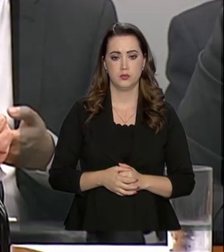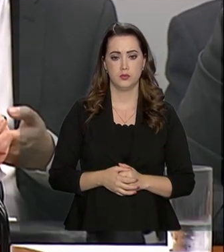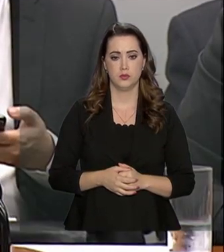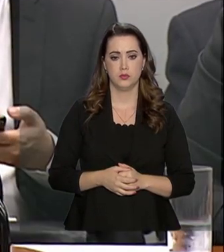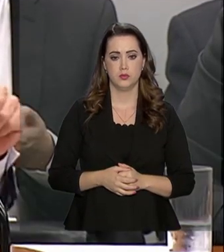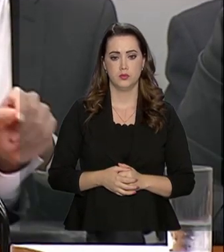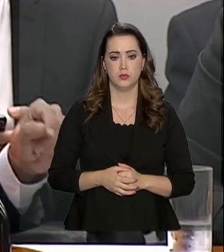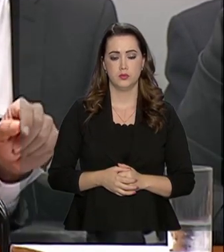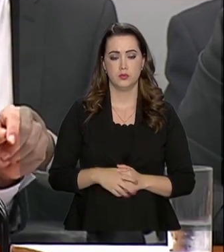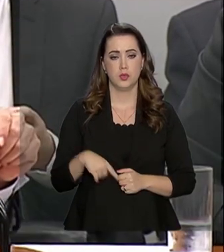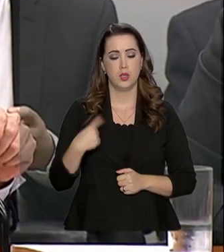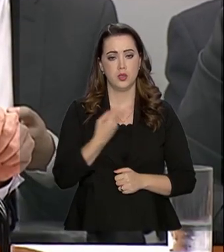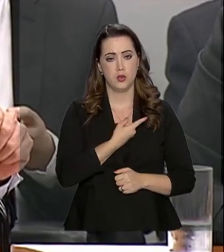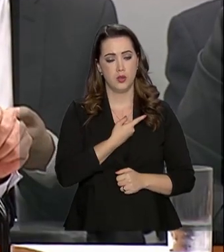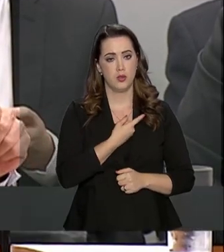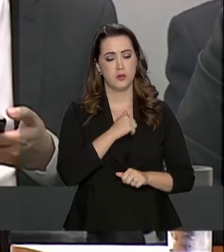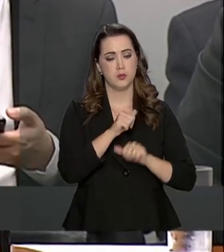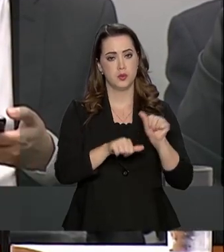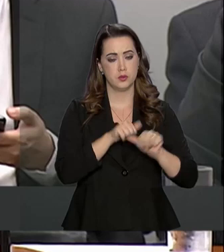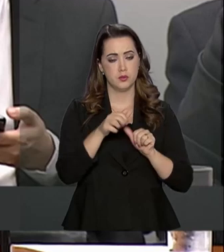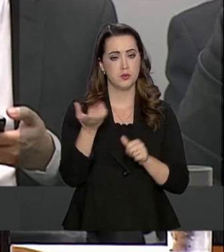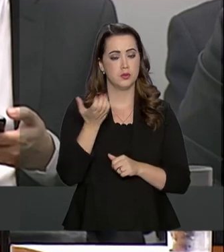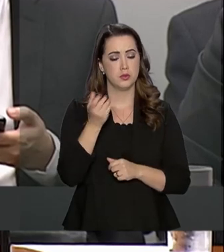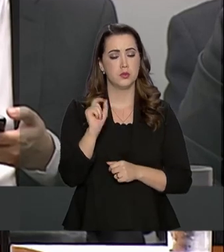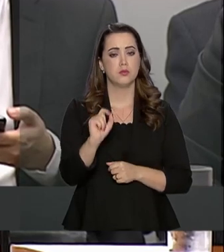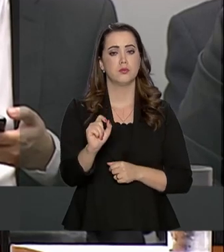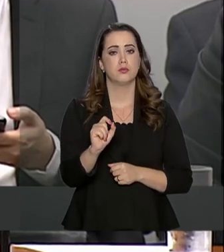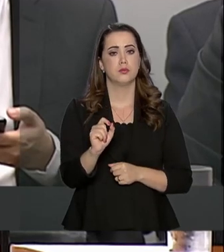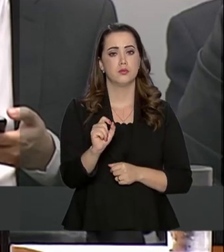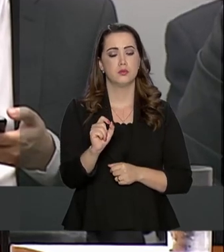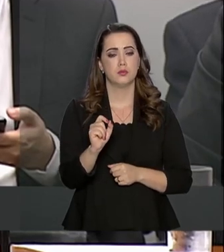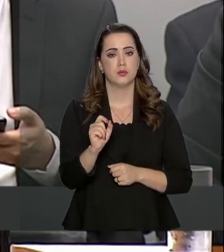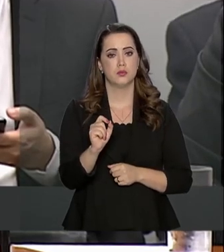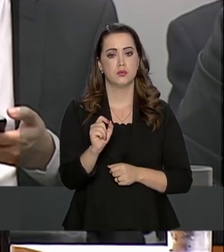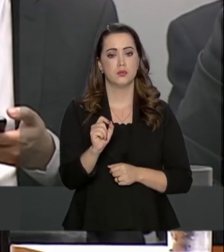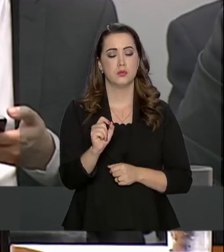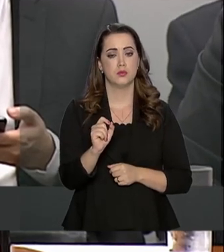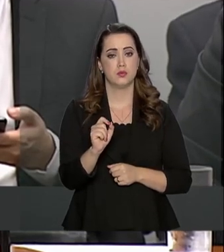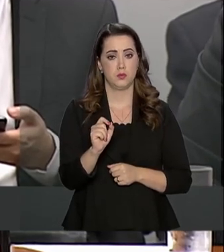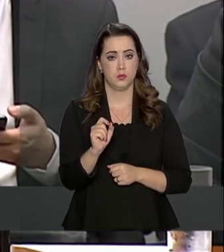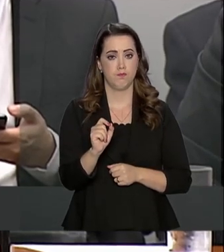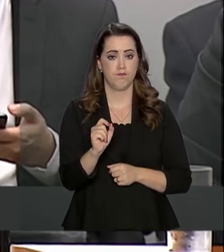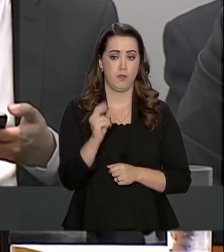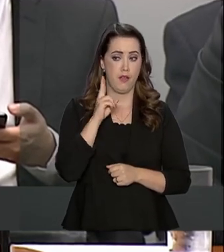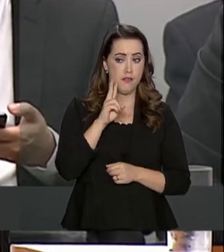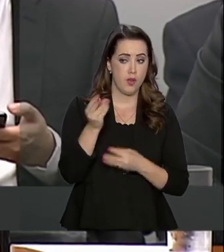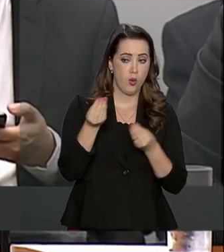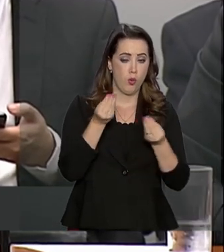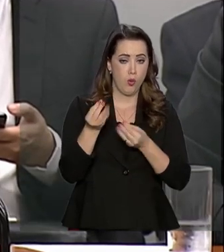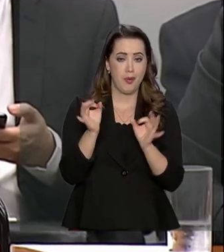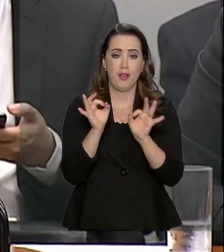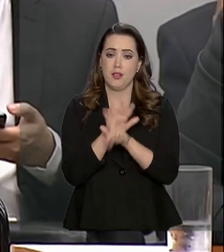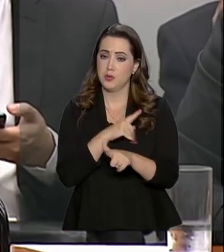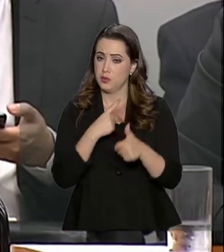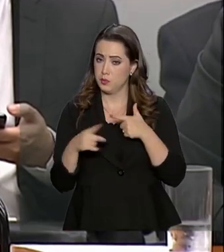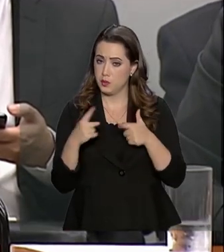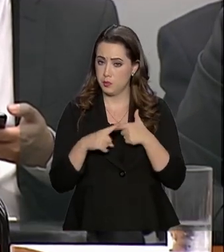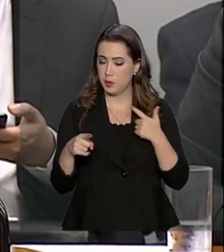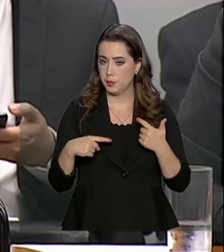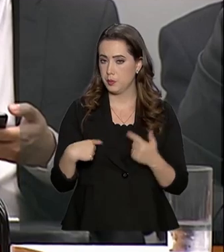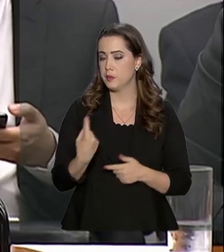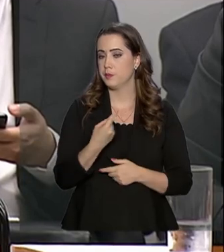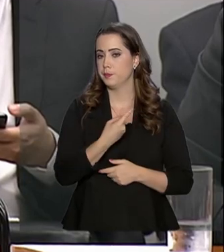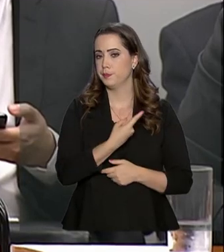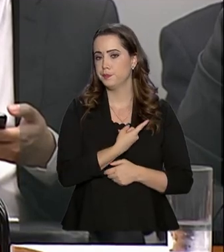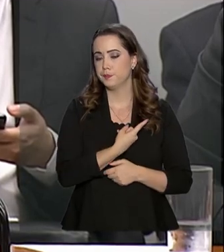A nossa reforma tenta justamente endereçar esses problemas. Quando nós